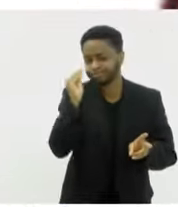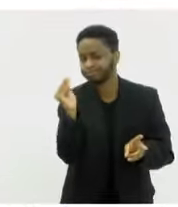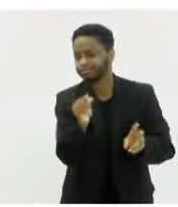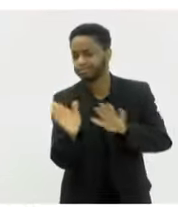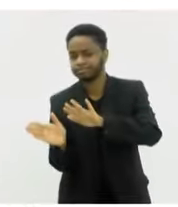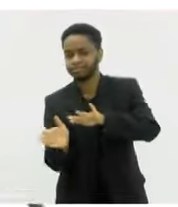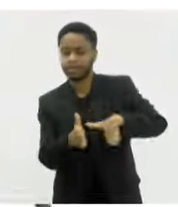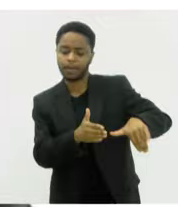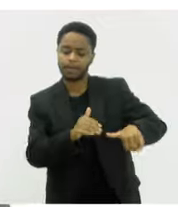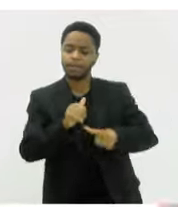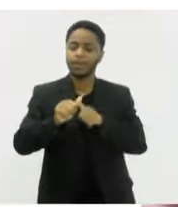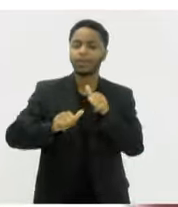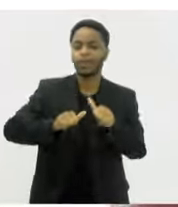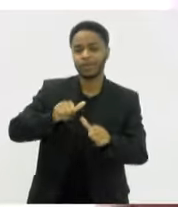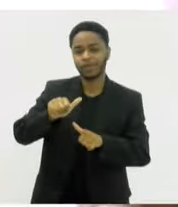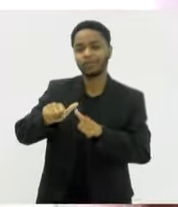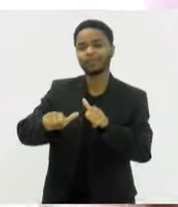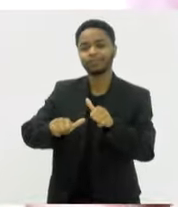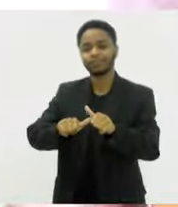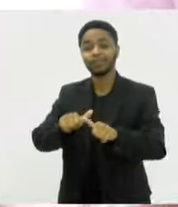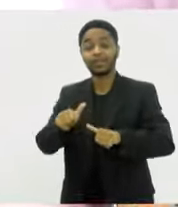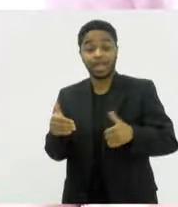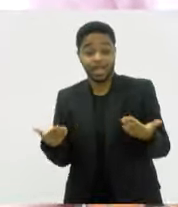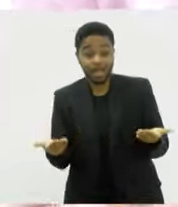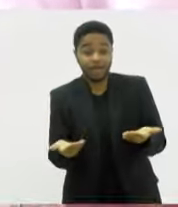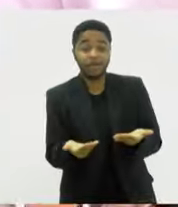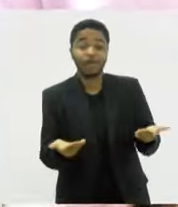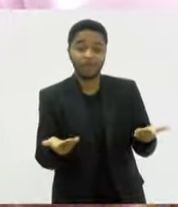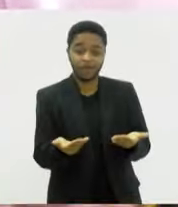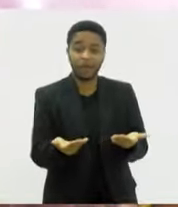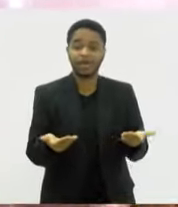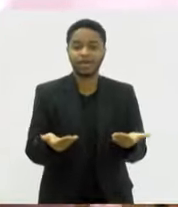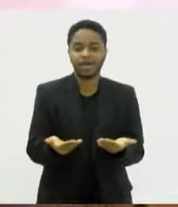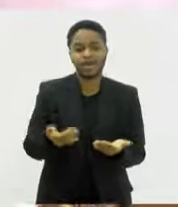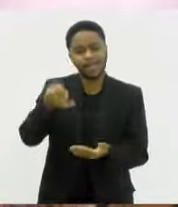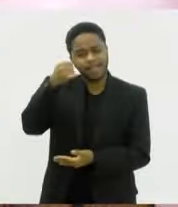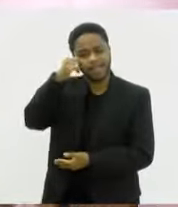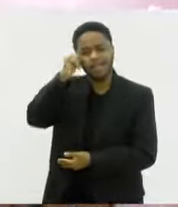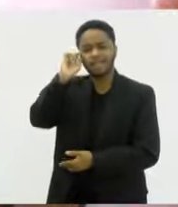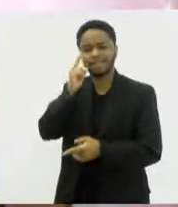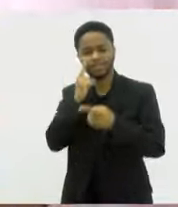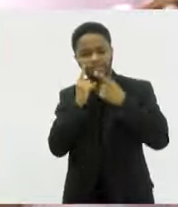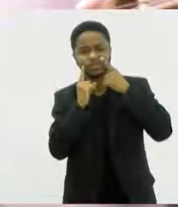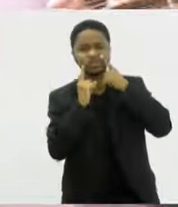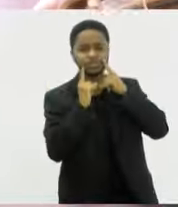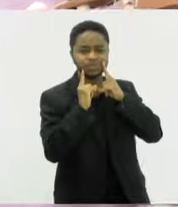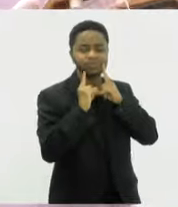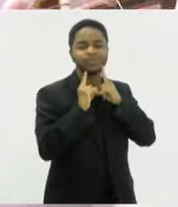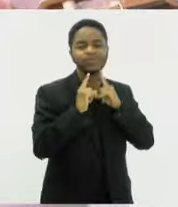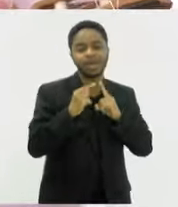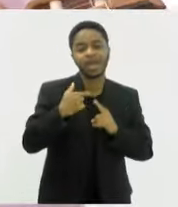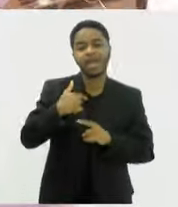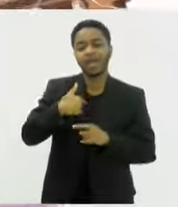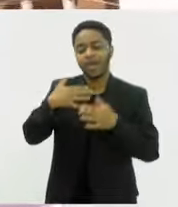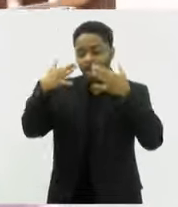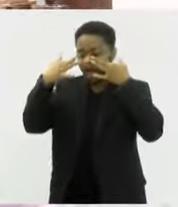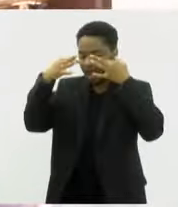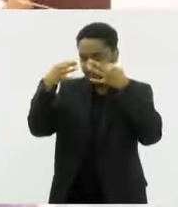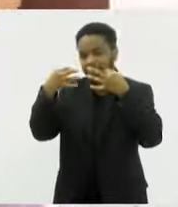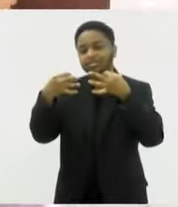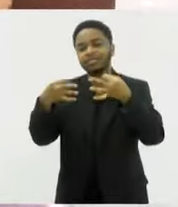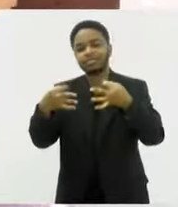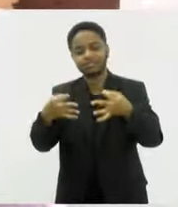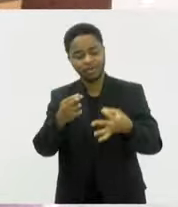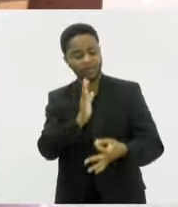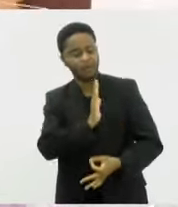Dessa vez, pra não chorar Vou escutar Que